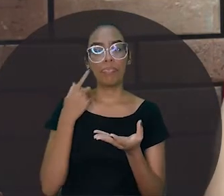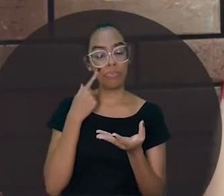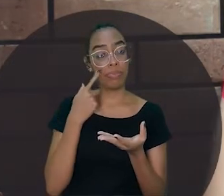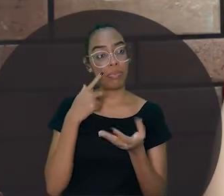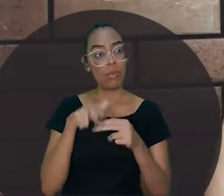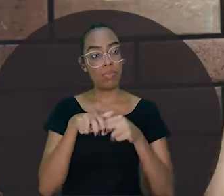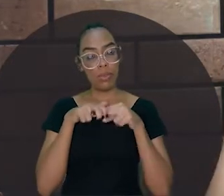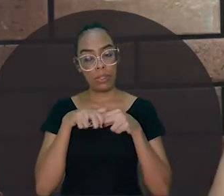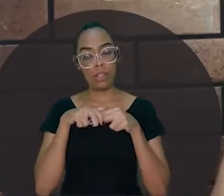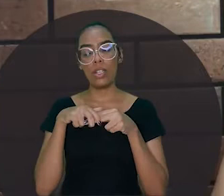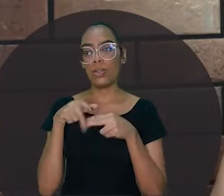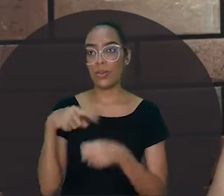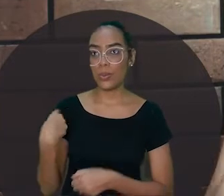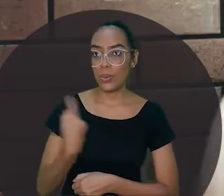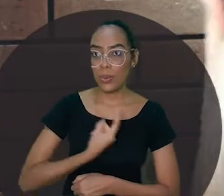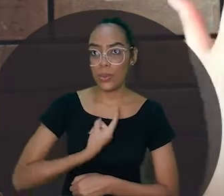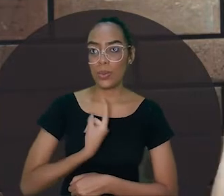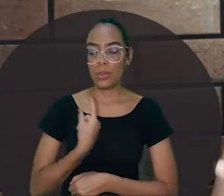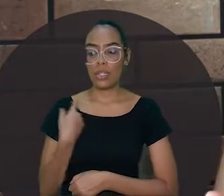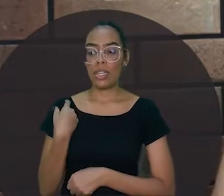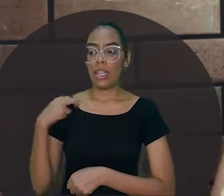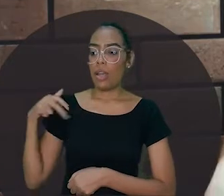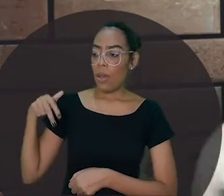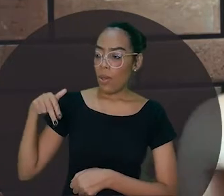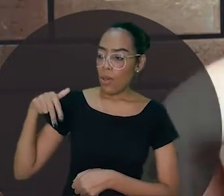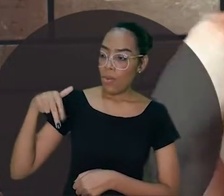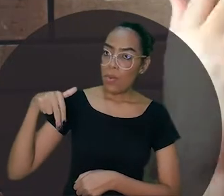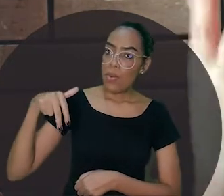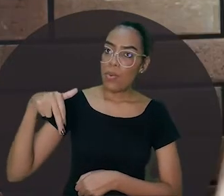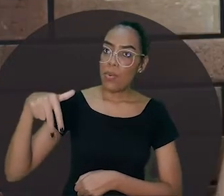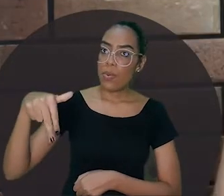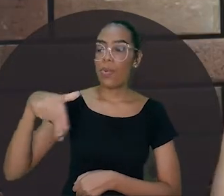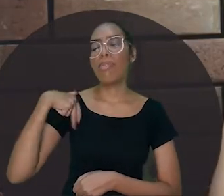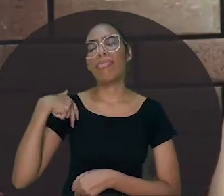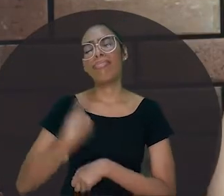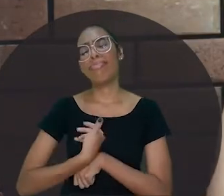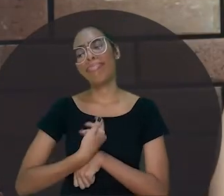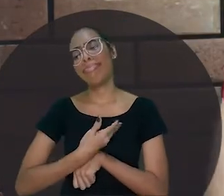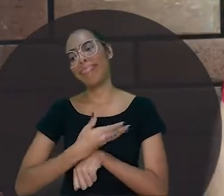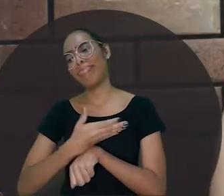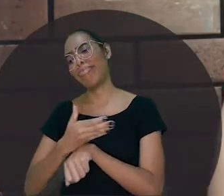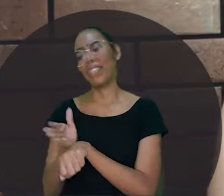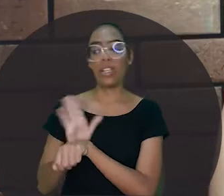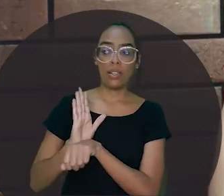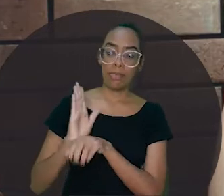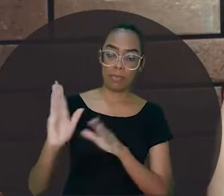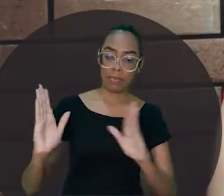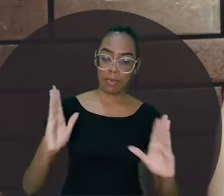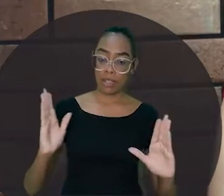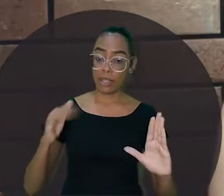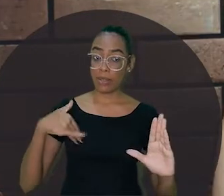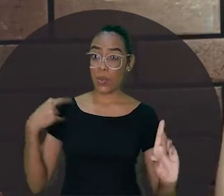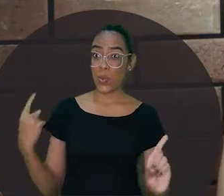dentro. Eles foram, caminharam por vários e vários períodos até que chegaram